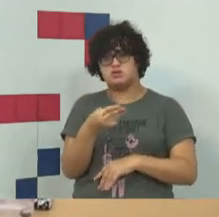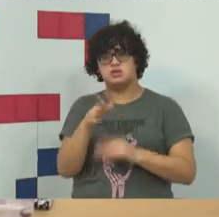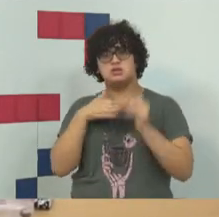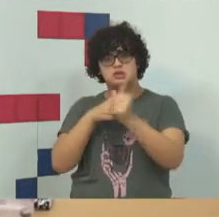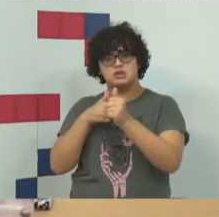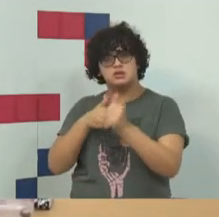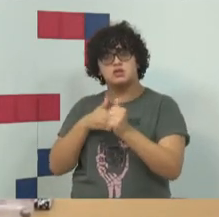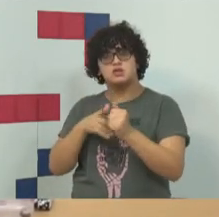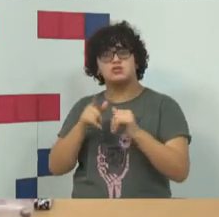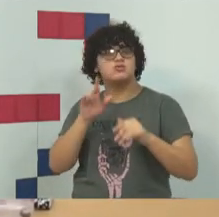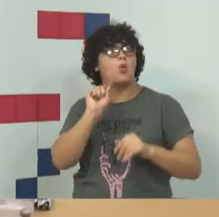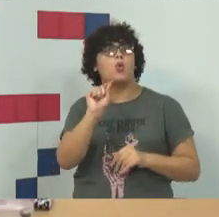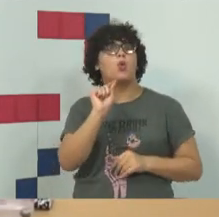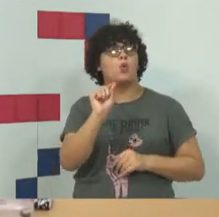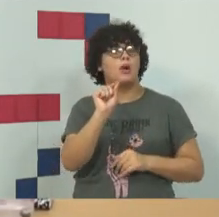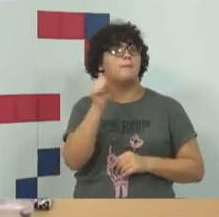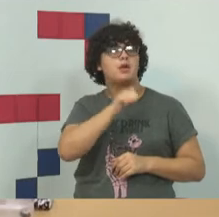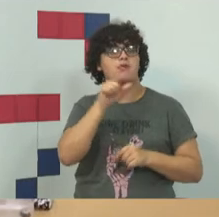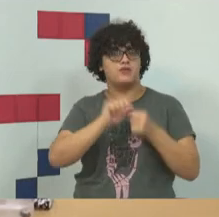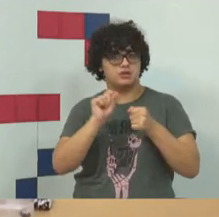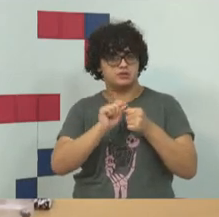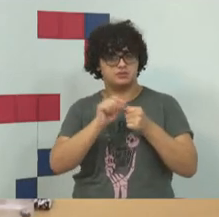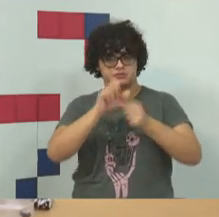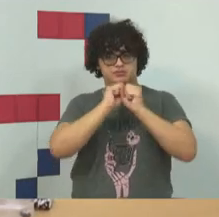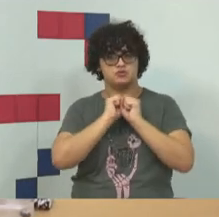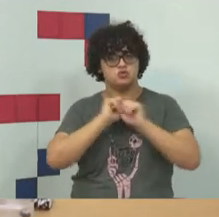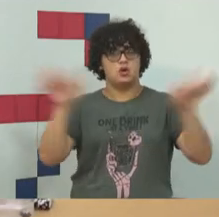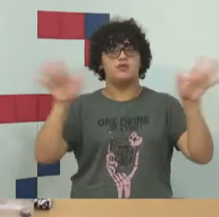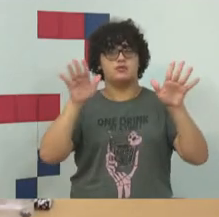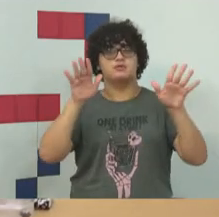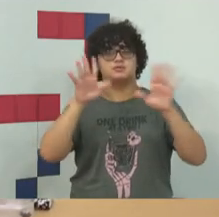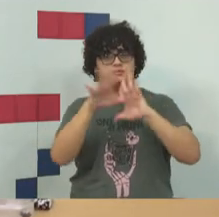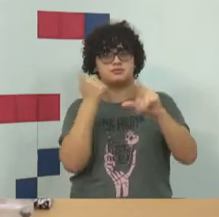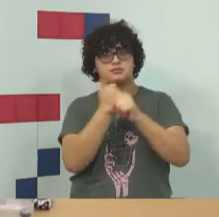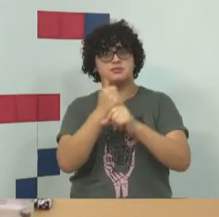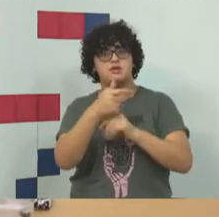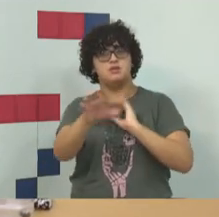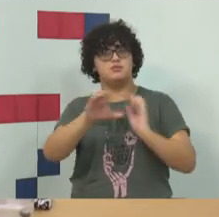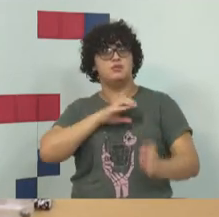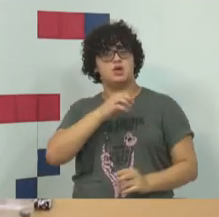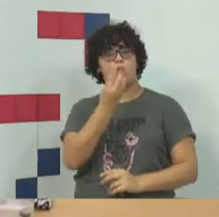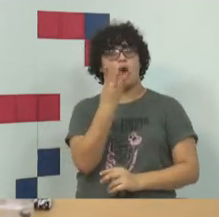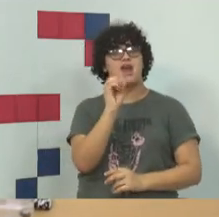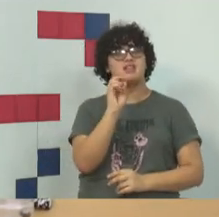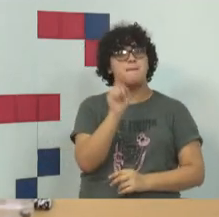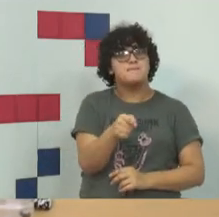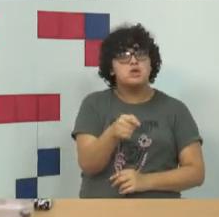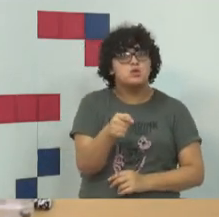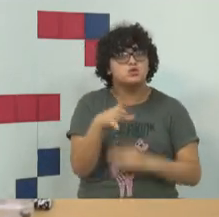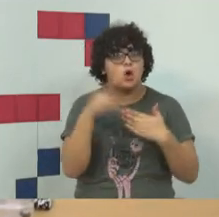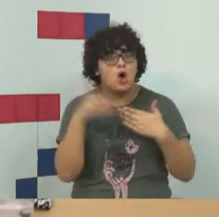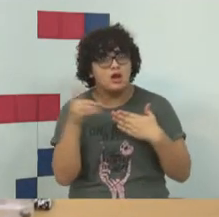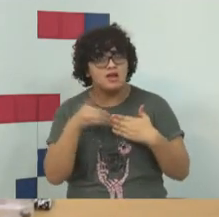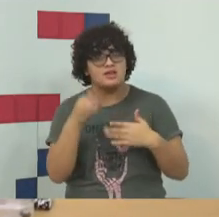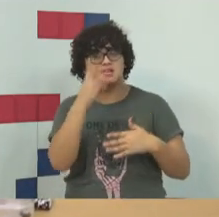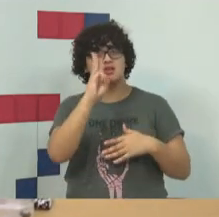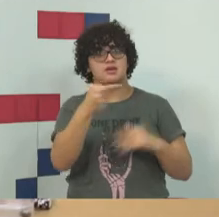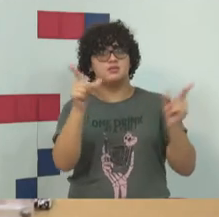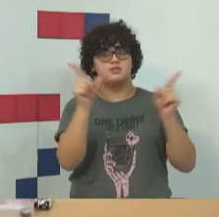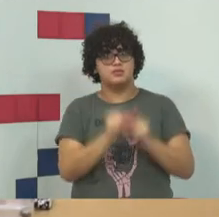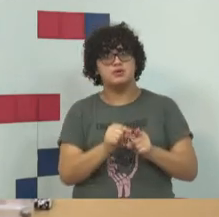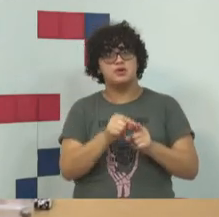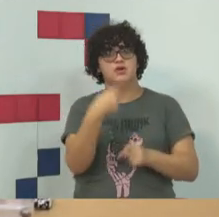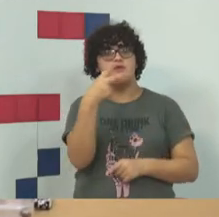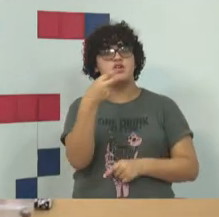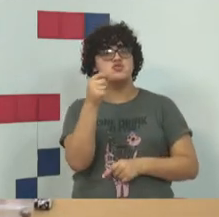ela jogava uma publicidade no canal dela e ela ganhava 40 mil dólares. Com 3 milhões de seguidores, ela passou a ganhar